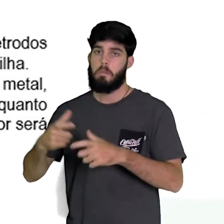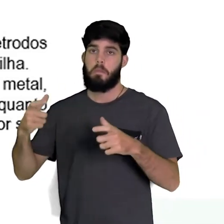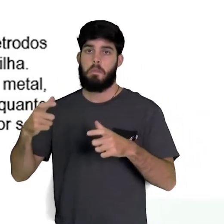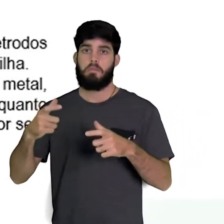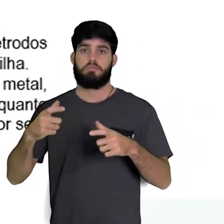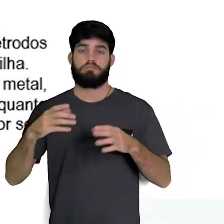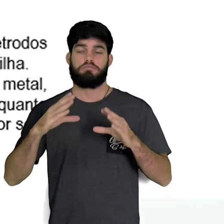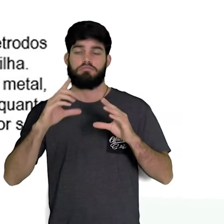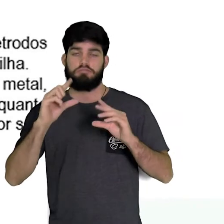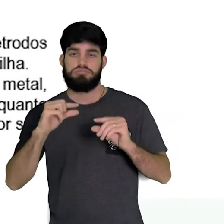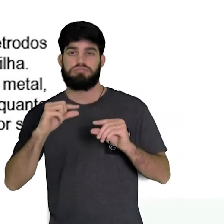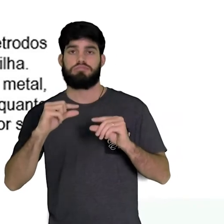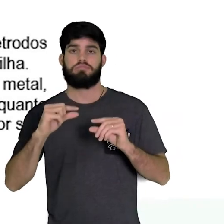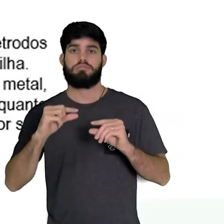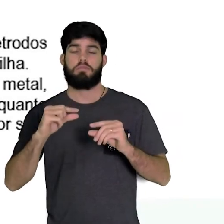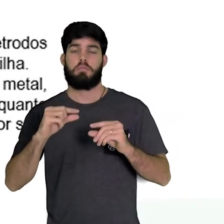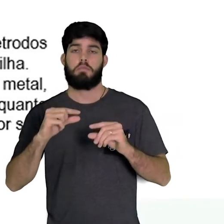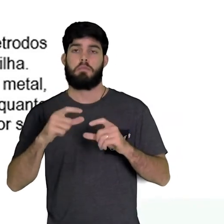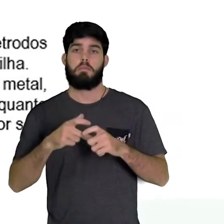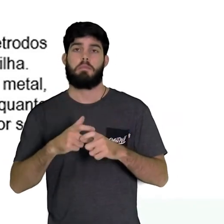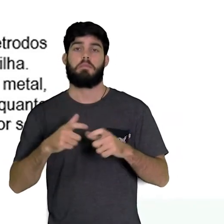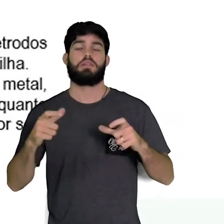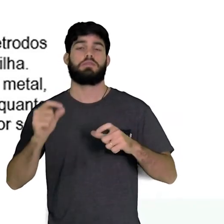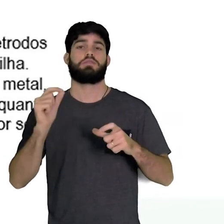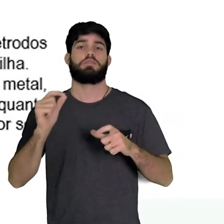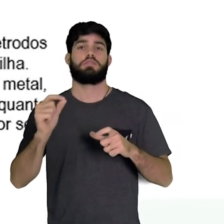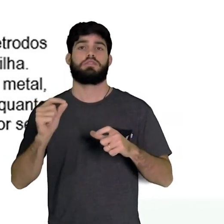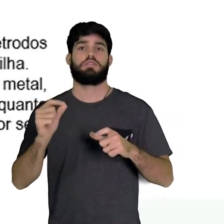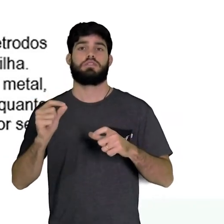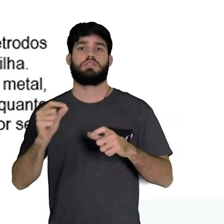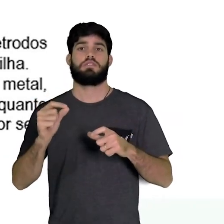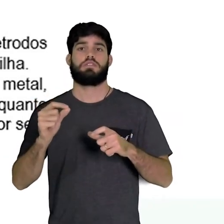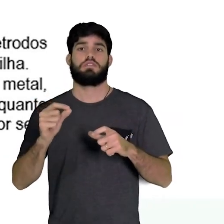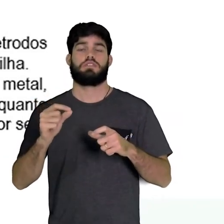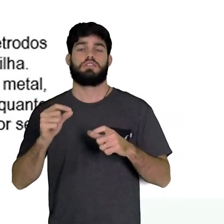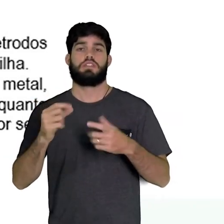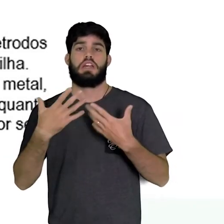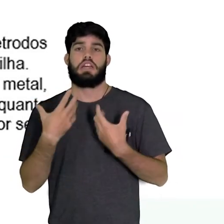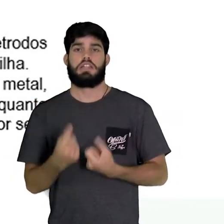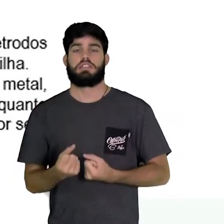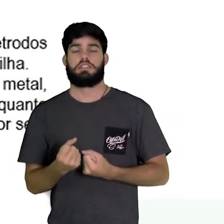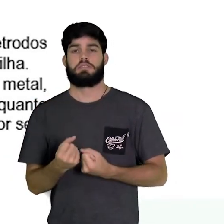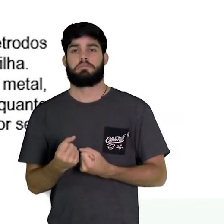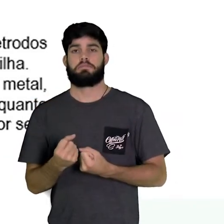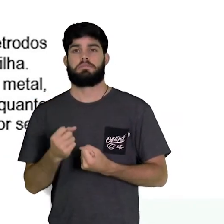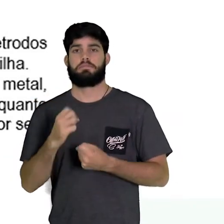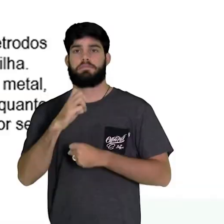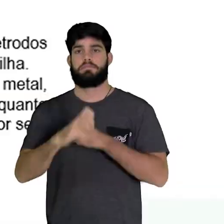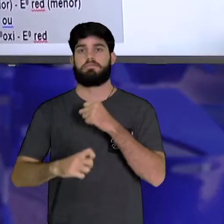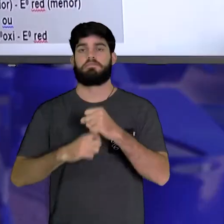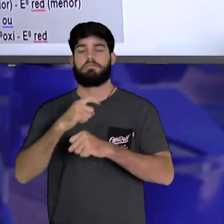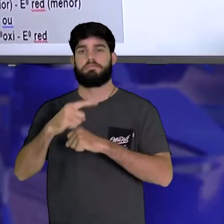metal, maior será sua tendência a receber elétrons.